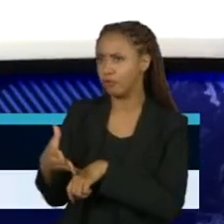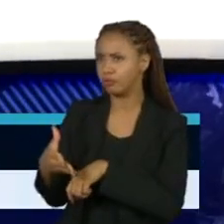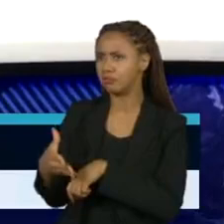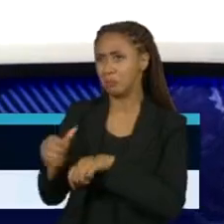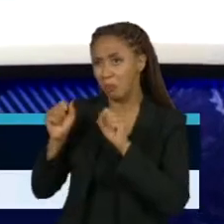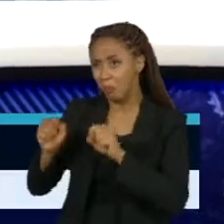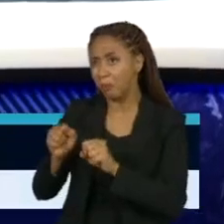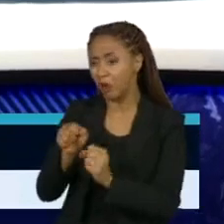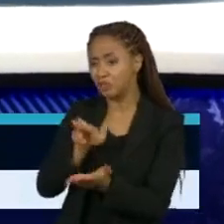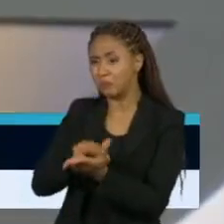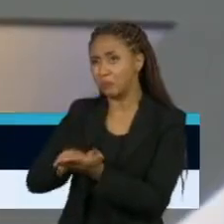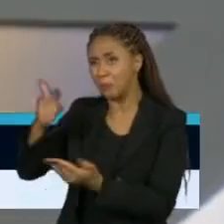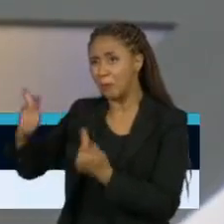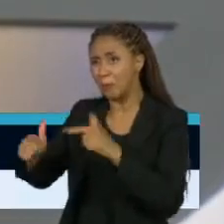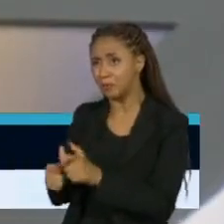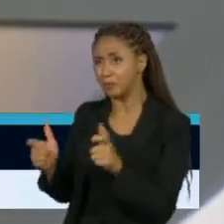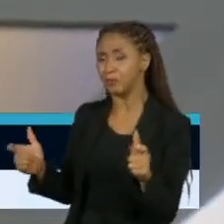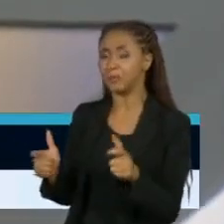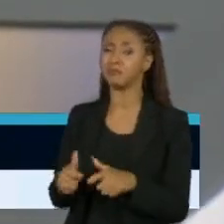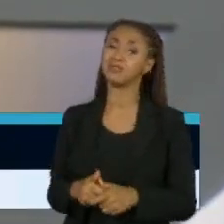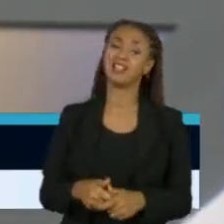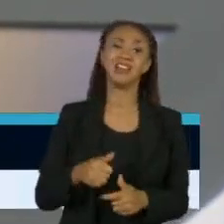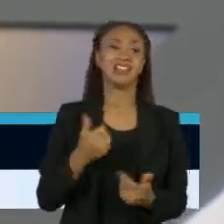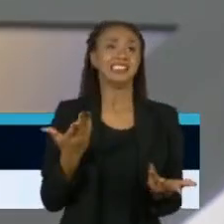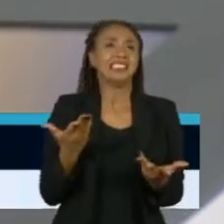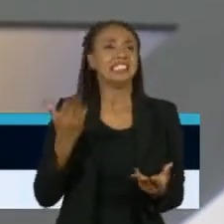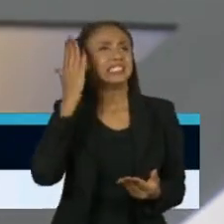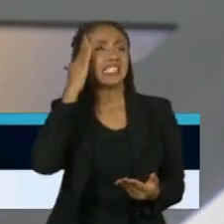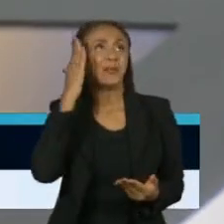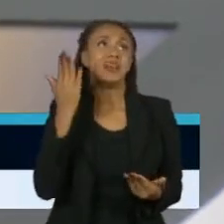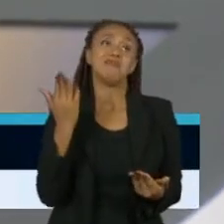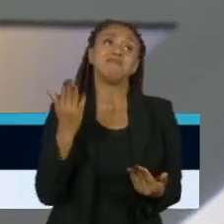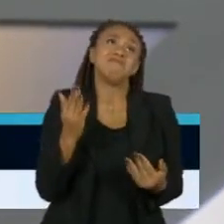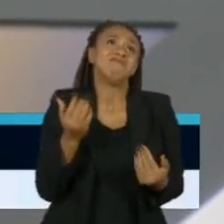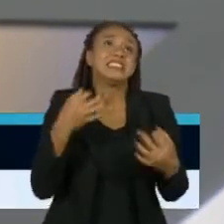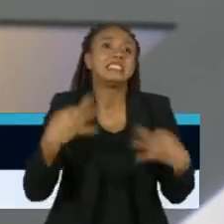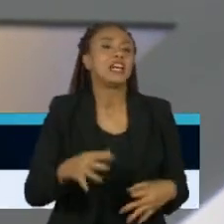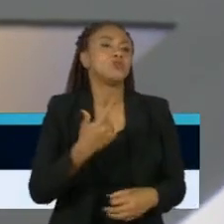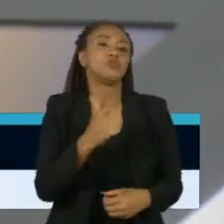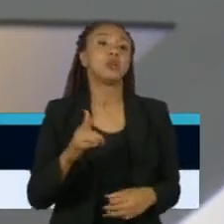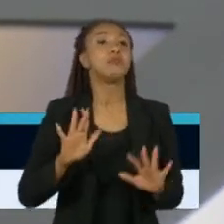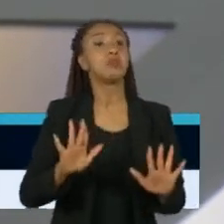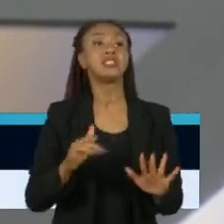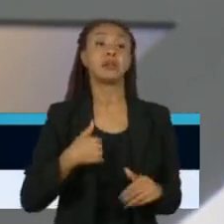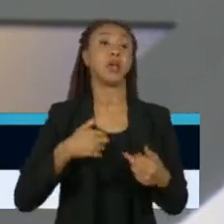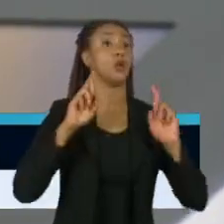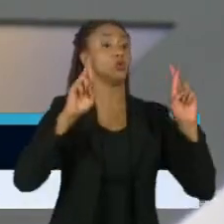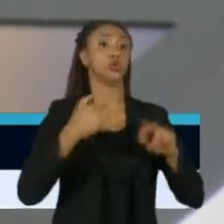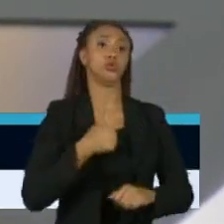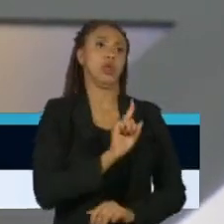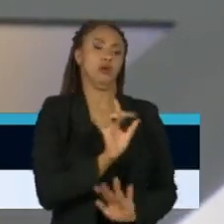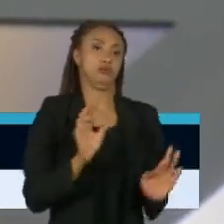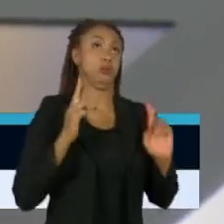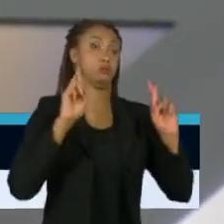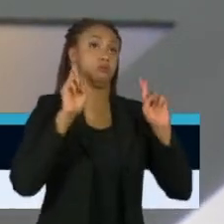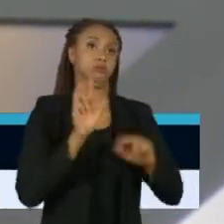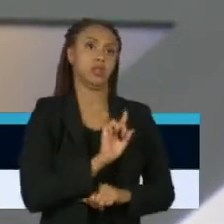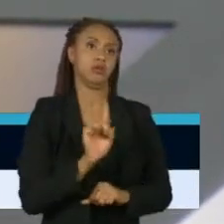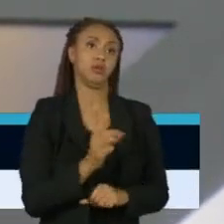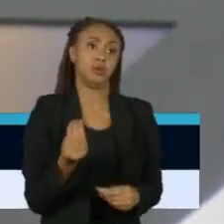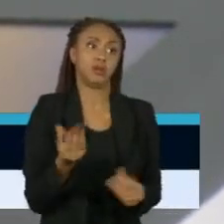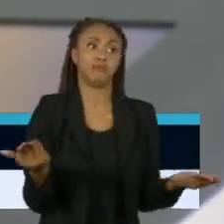difícil saber, né? Possivelmente sim. Eu torço para que não, porque nós temos uma situação diferente da Europa.